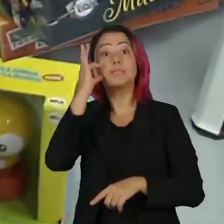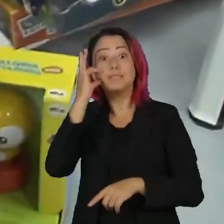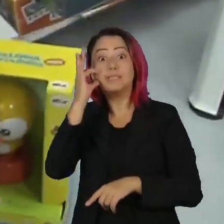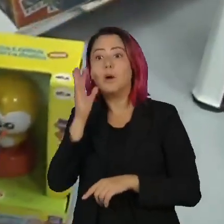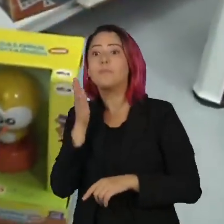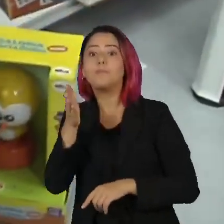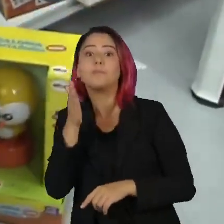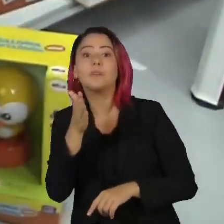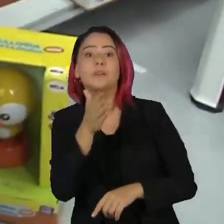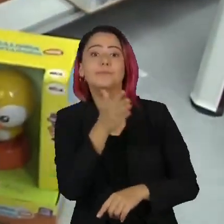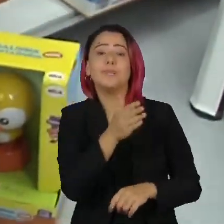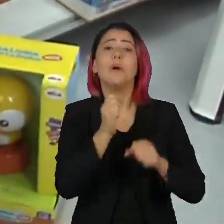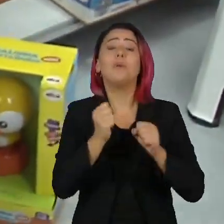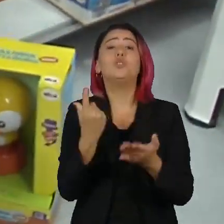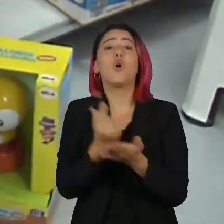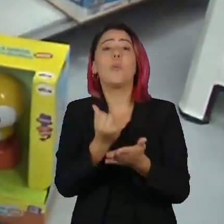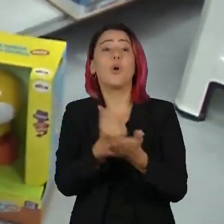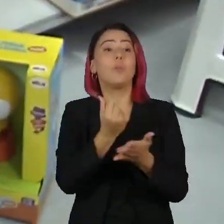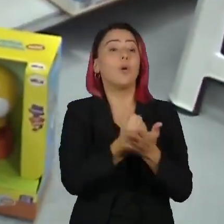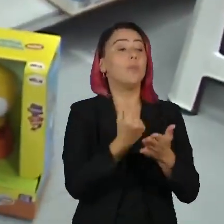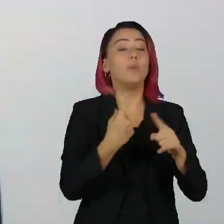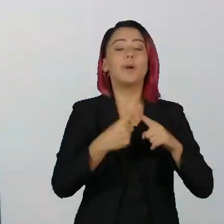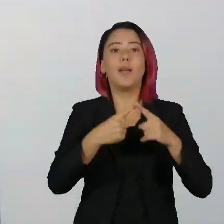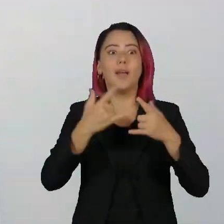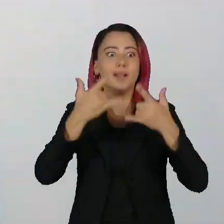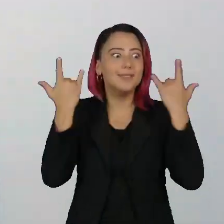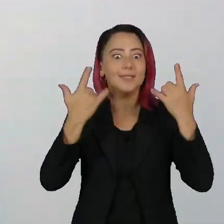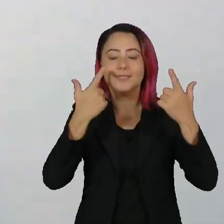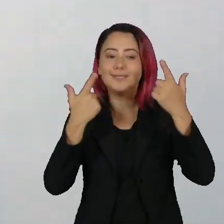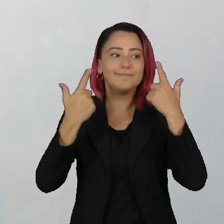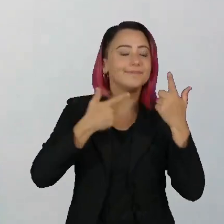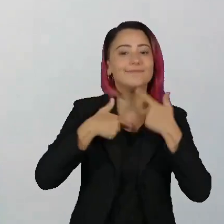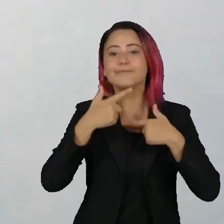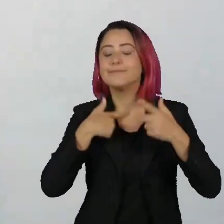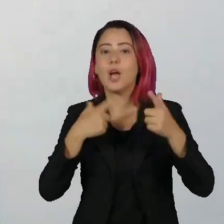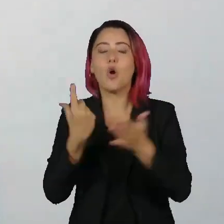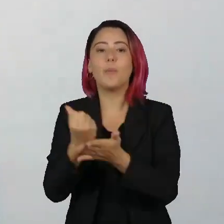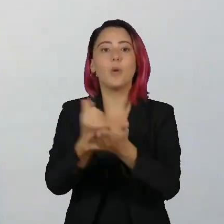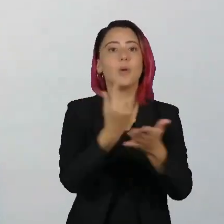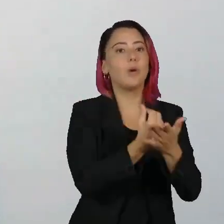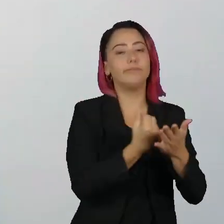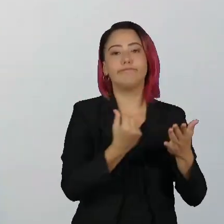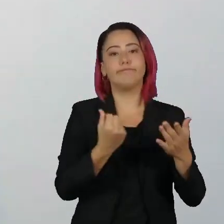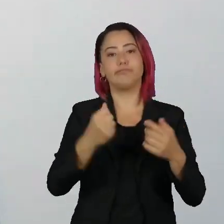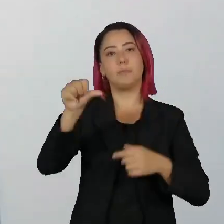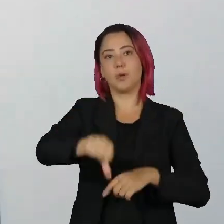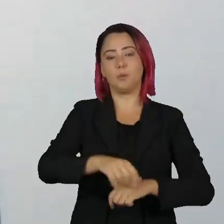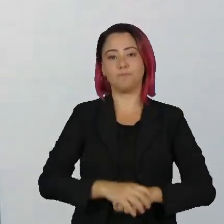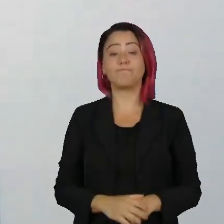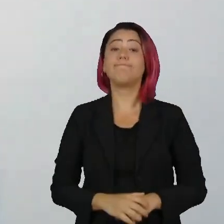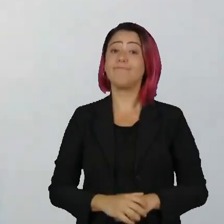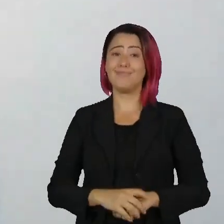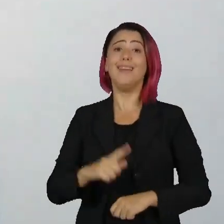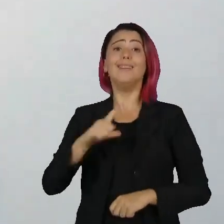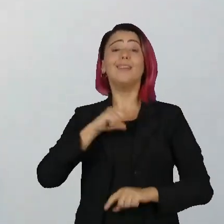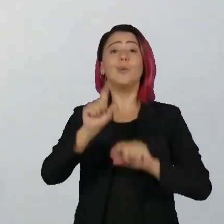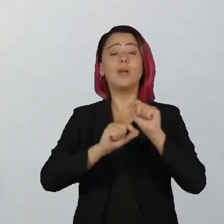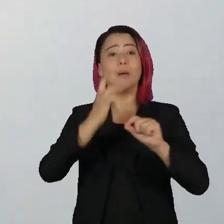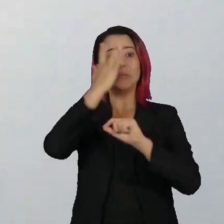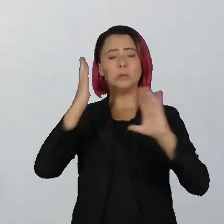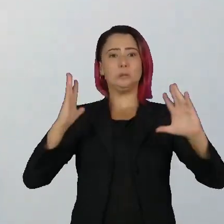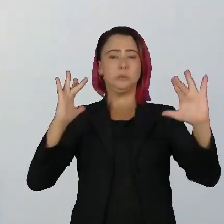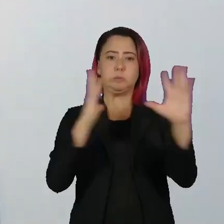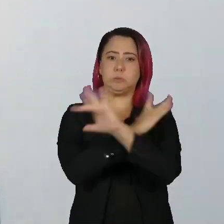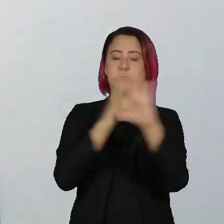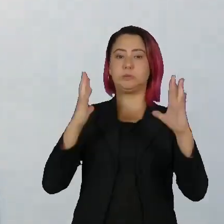período pode acabar comprando mais só pelo impulso. Eu tenho ainda o aspecto dos ambientes lotados, a